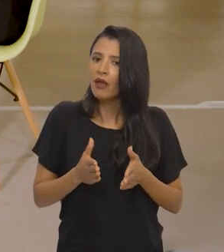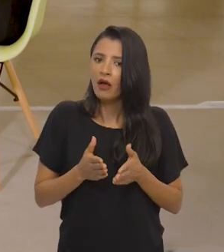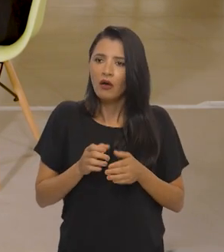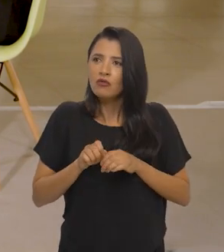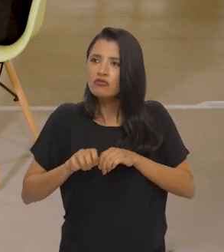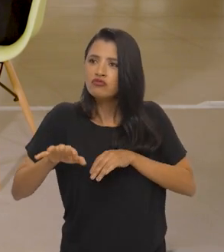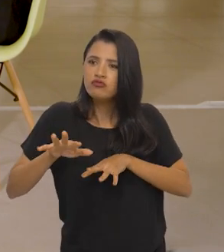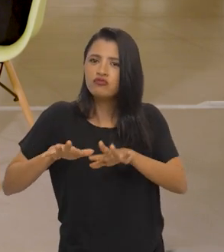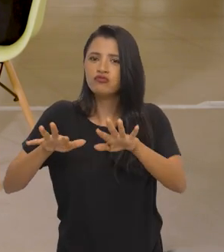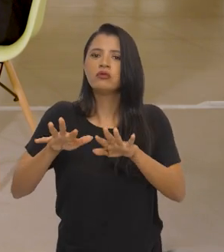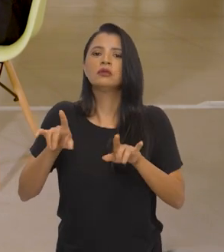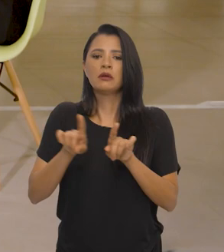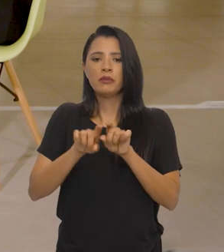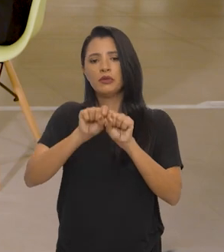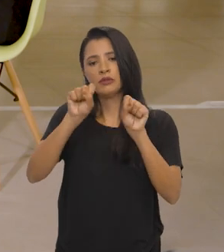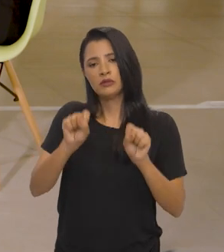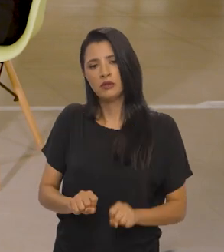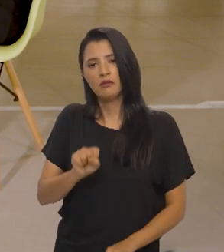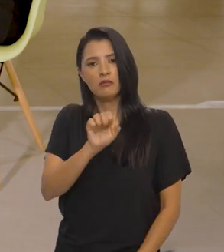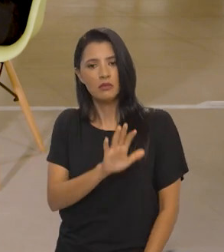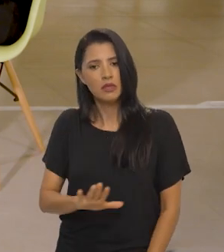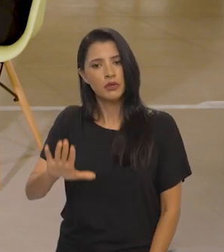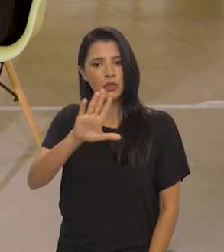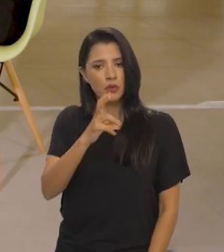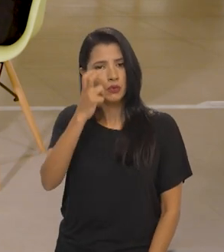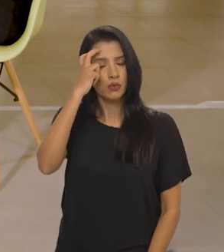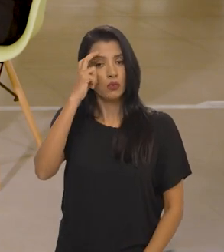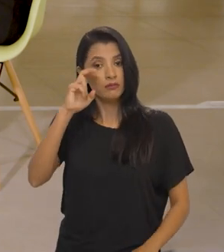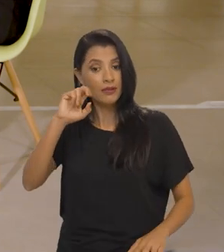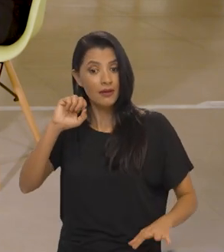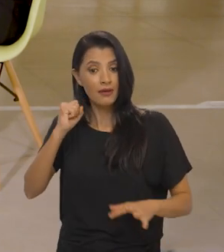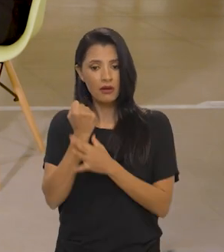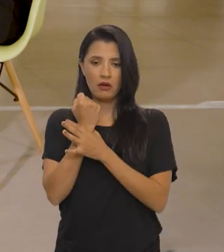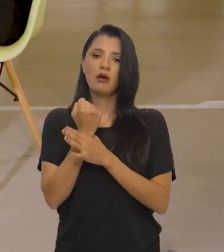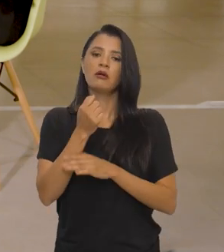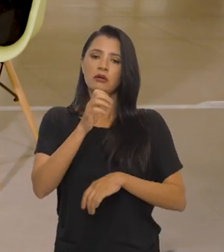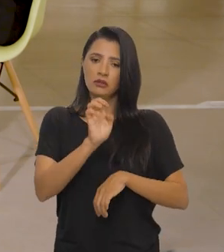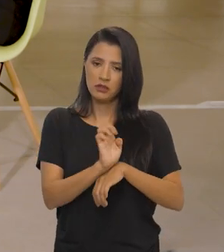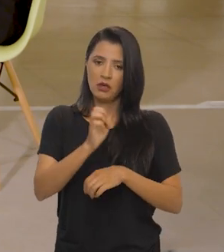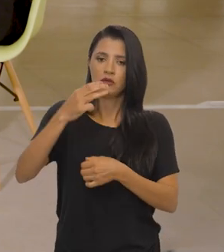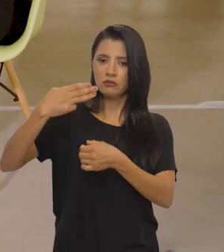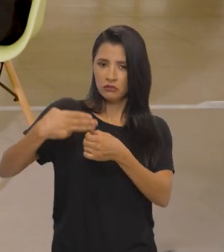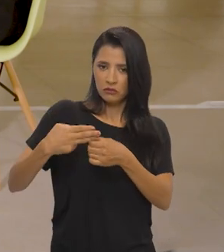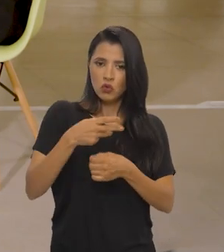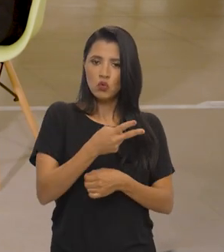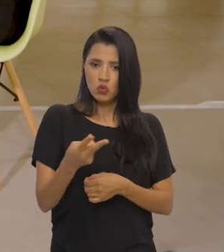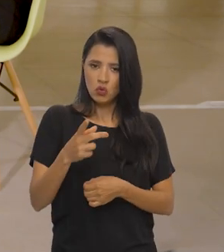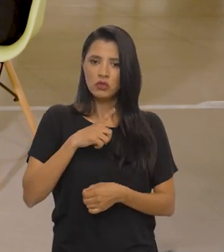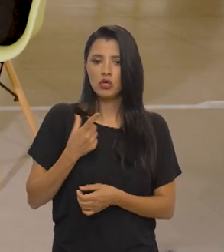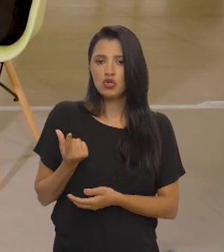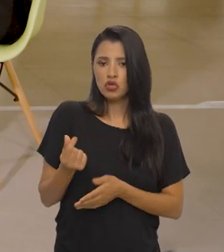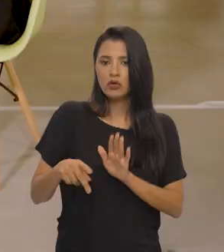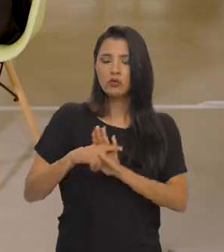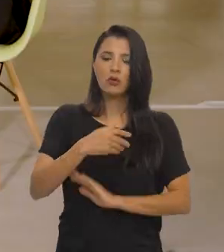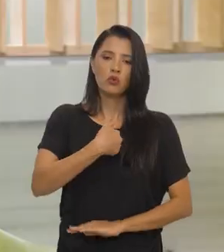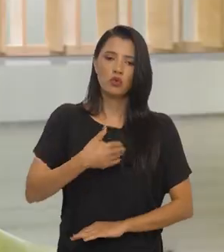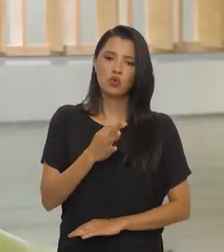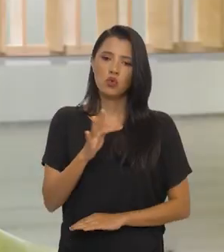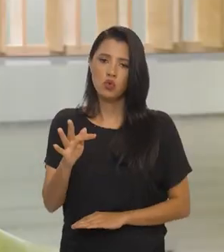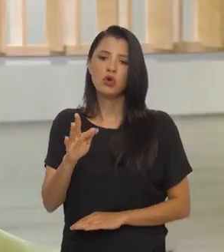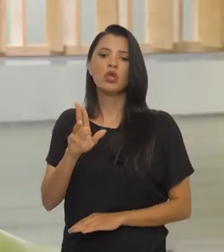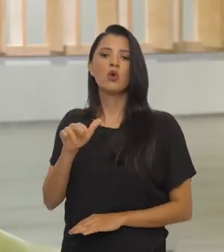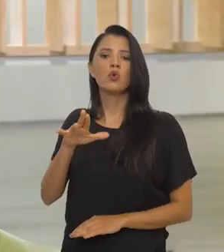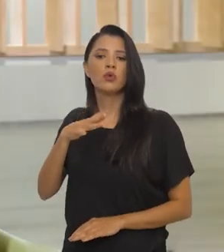fomento, através do Sistema Nacional de Cultura que garante que estados e municípios tenham recursos da